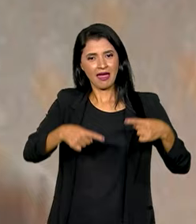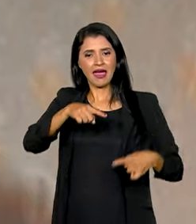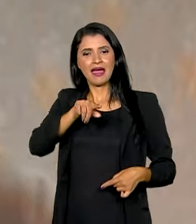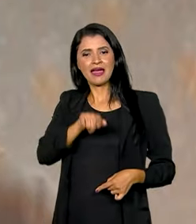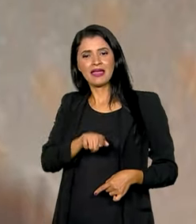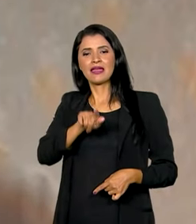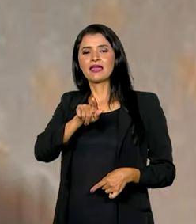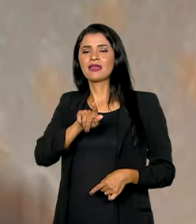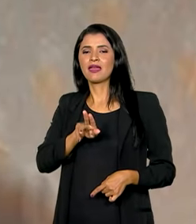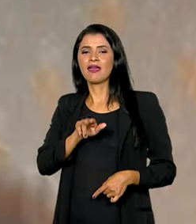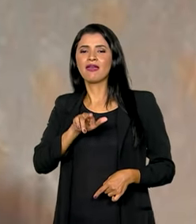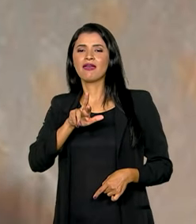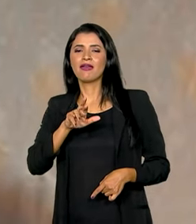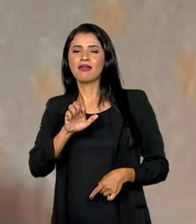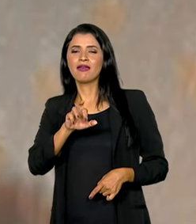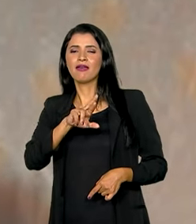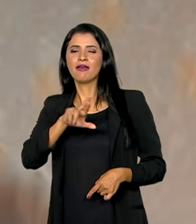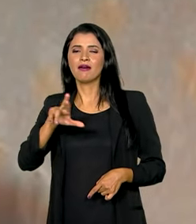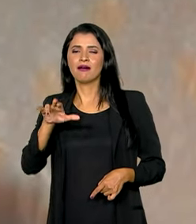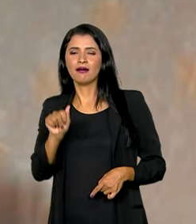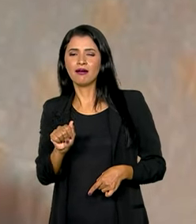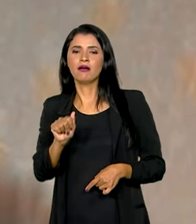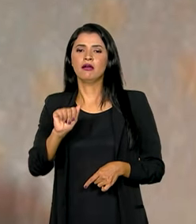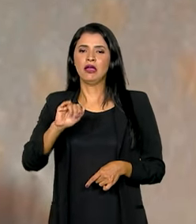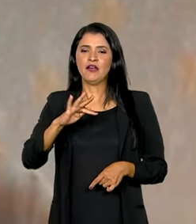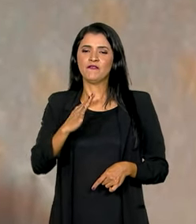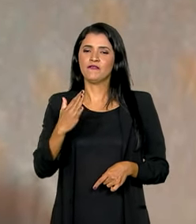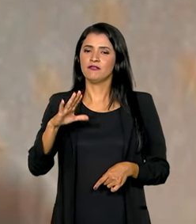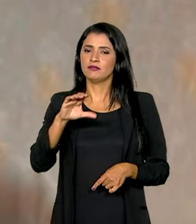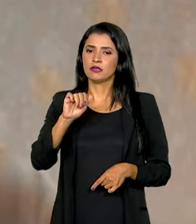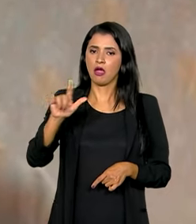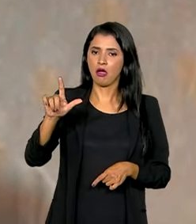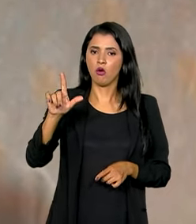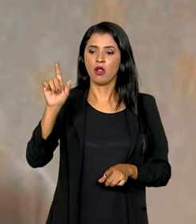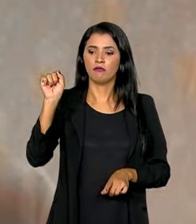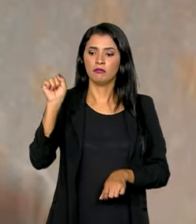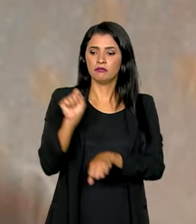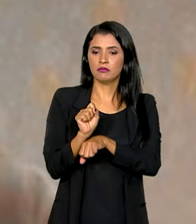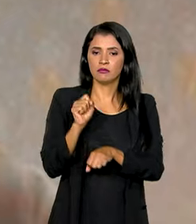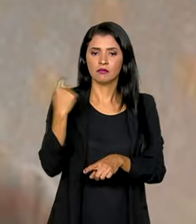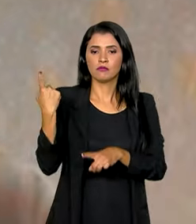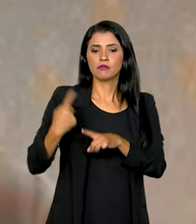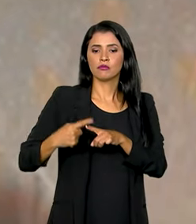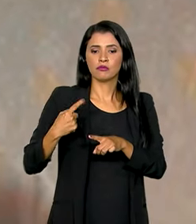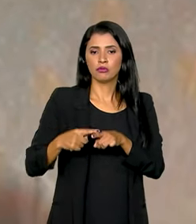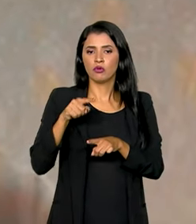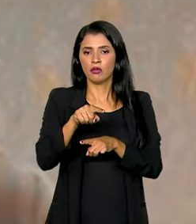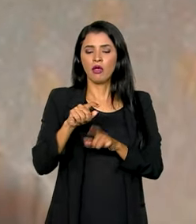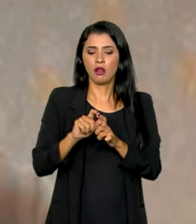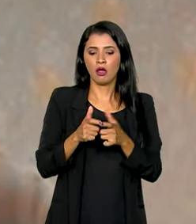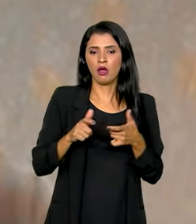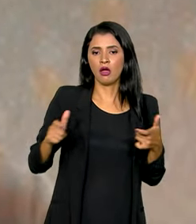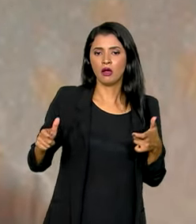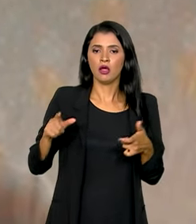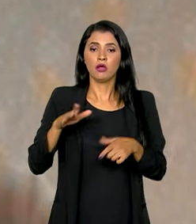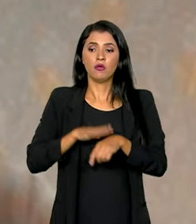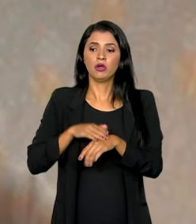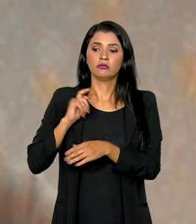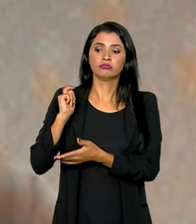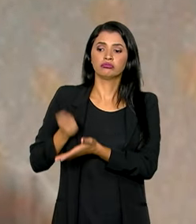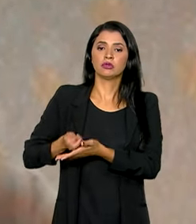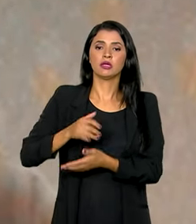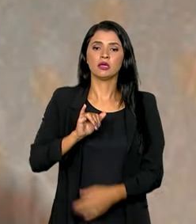ser eliminada, ela termina porque ela se alimenta justamente da cobrança do